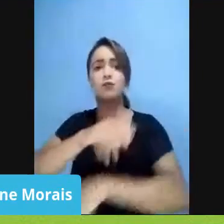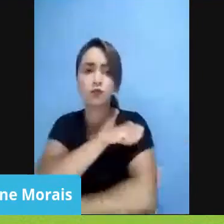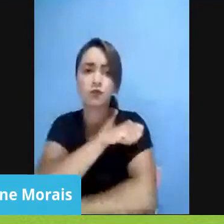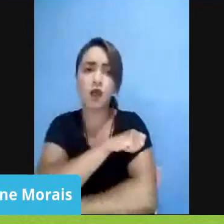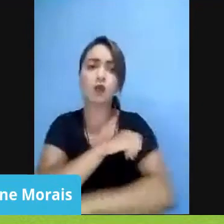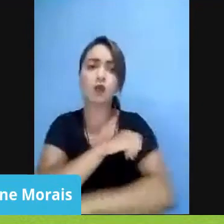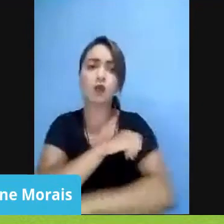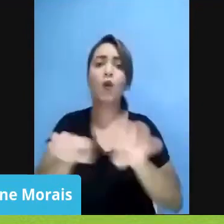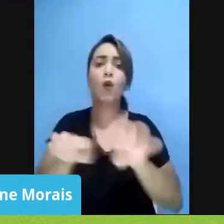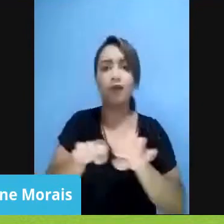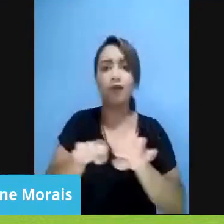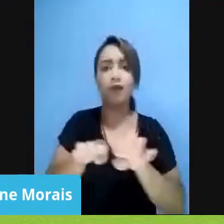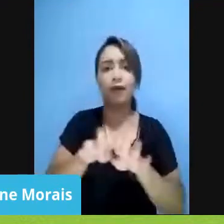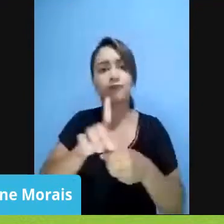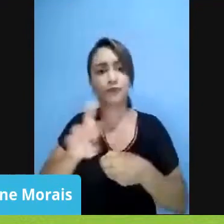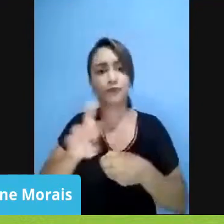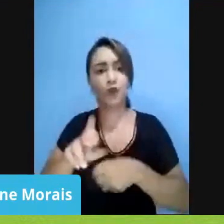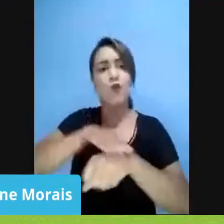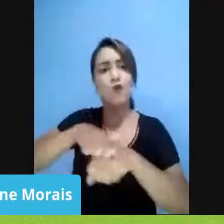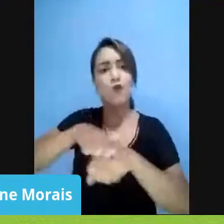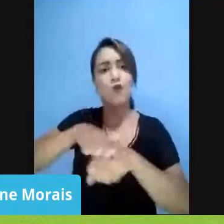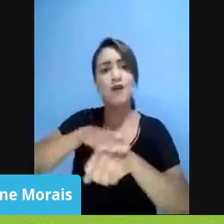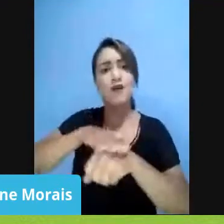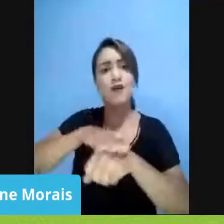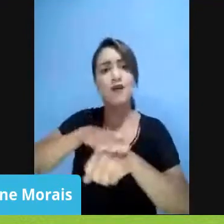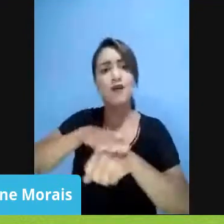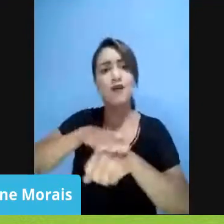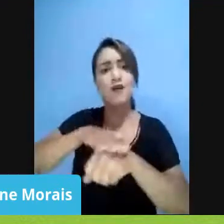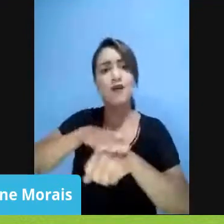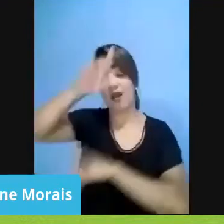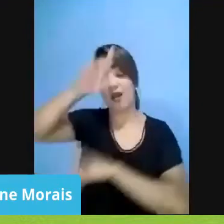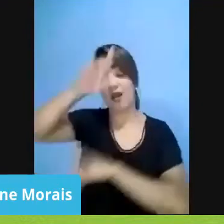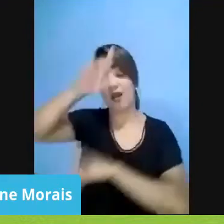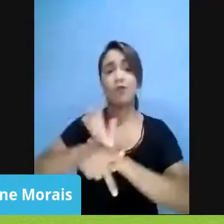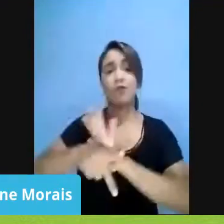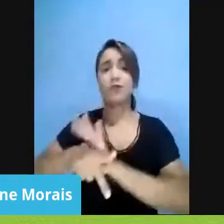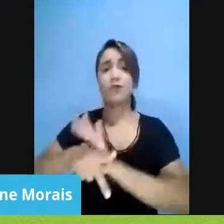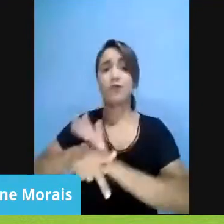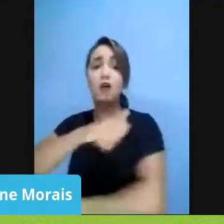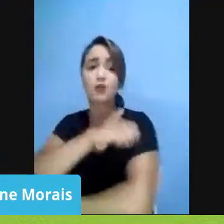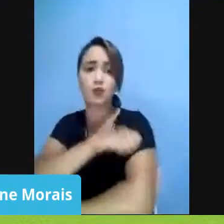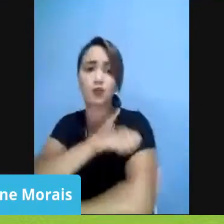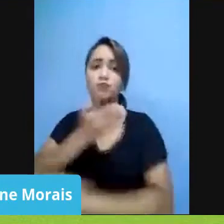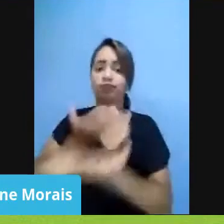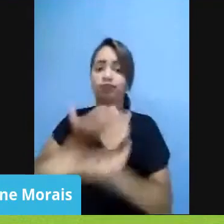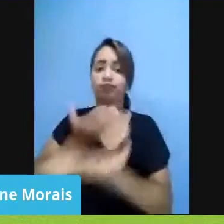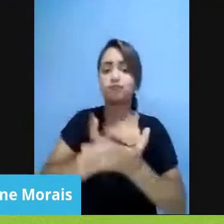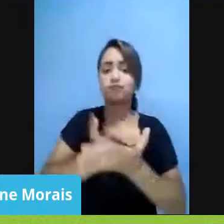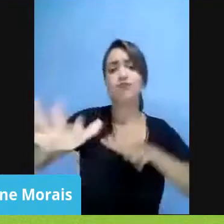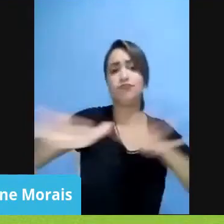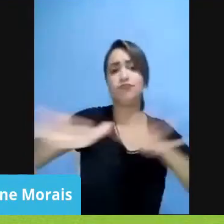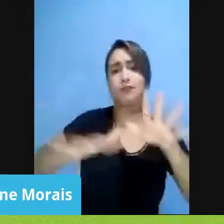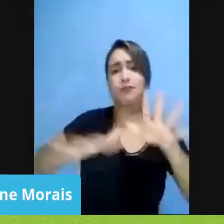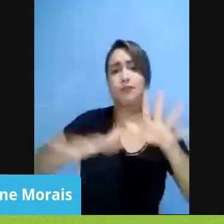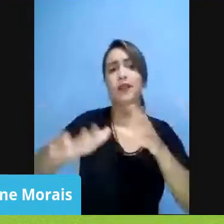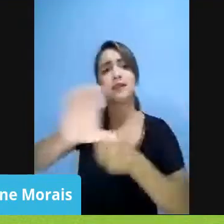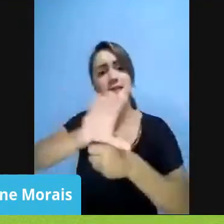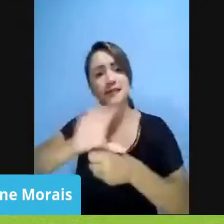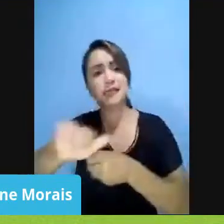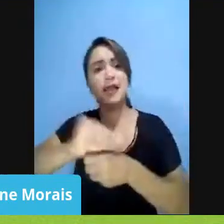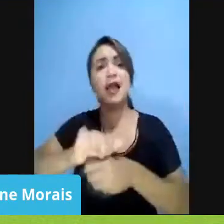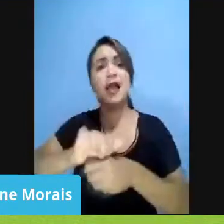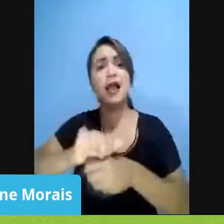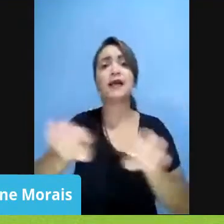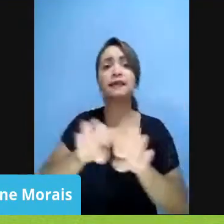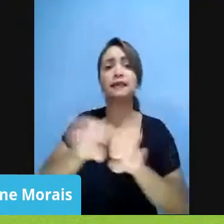Débora, falar muito com lideranças estudantis, né? Aqui nós temos muitos estudantes que são de centros acadêmicos, de diretórios